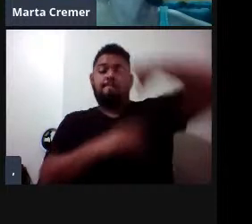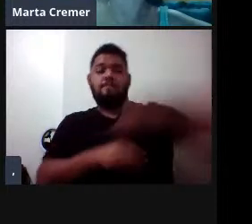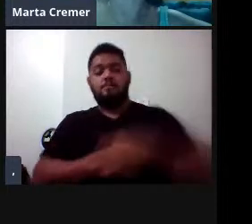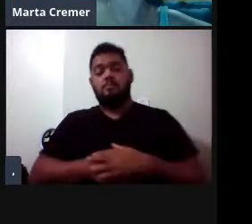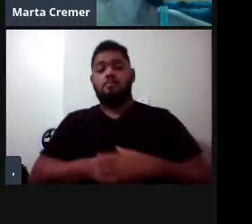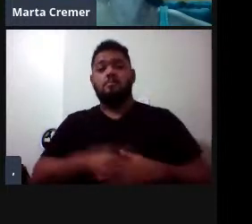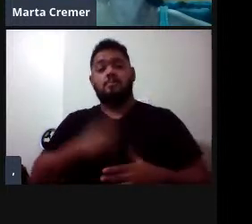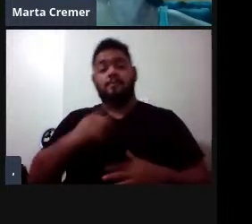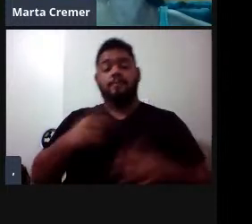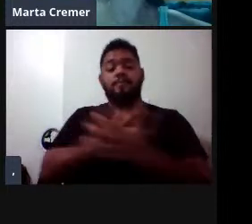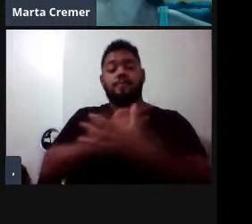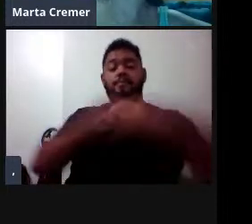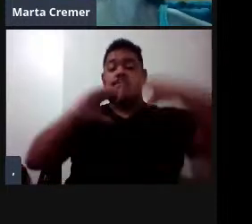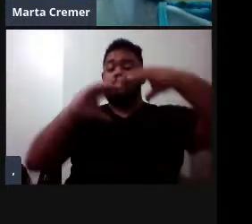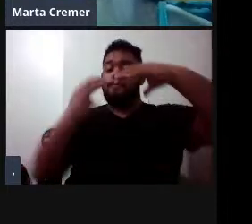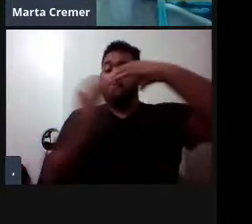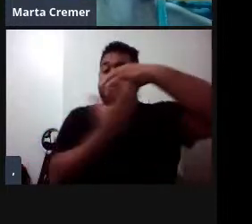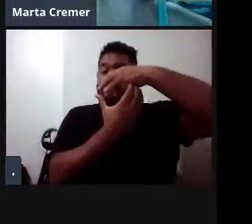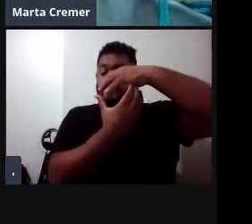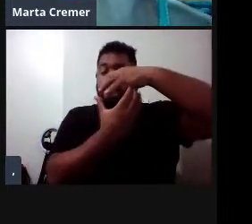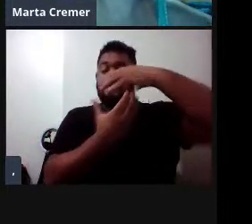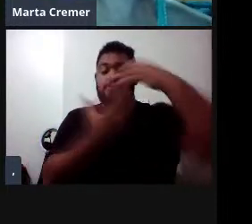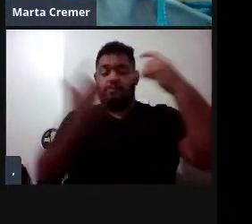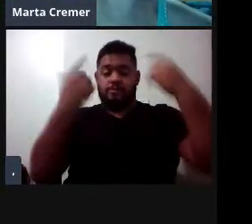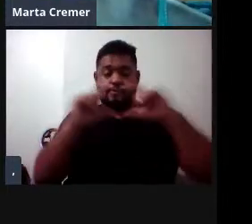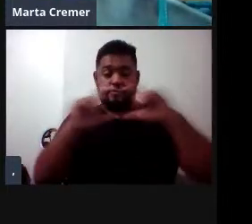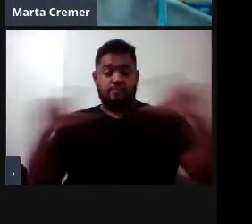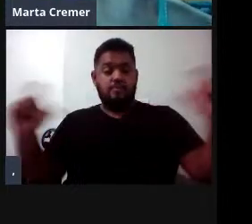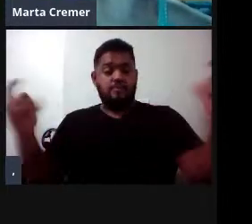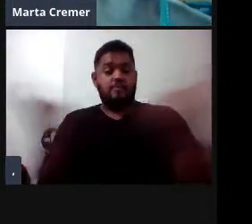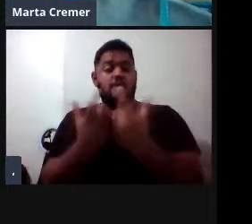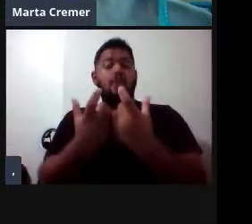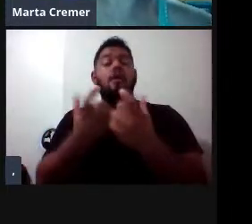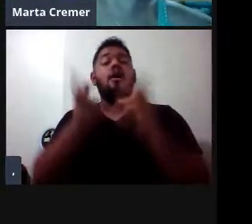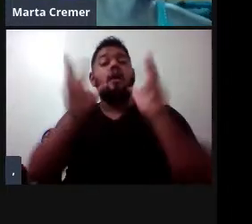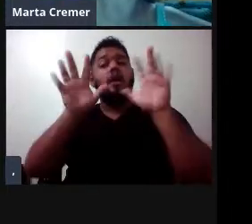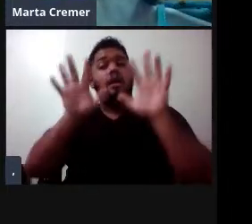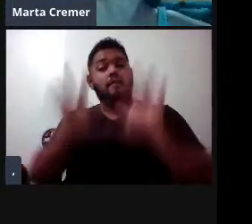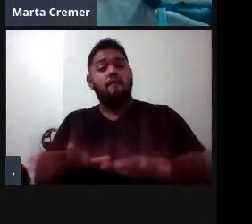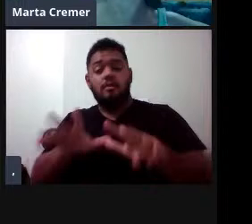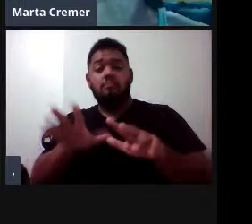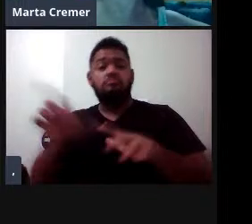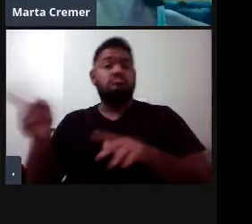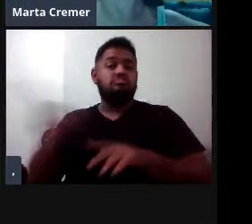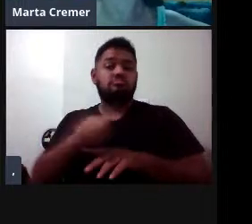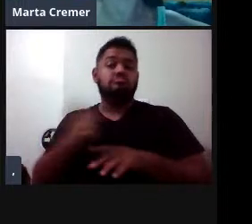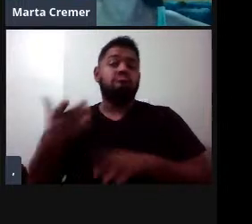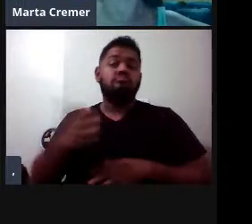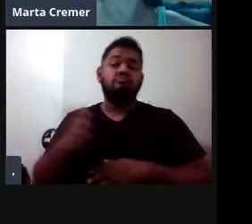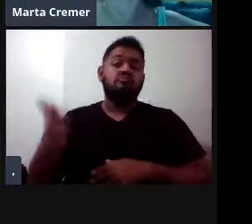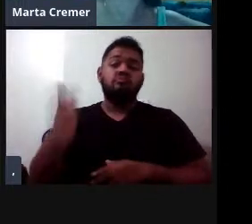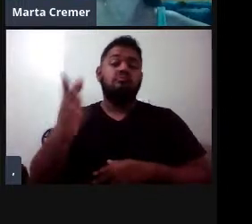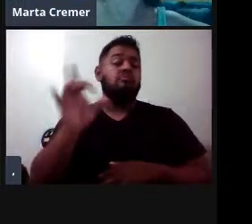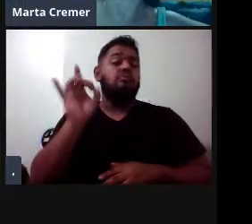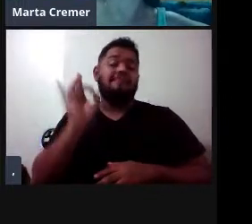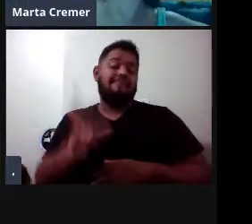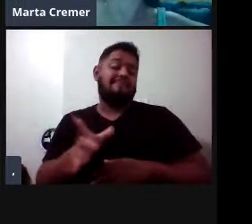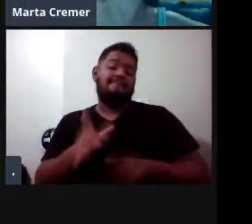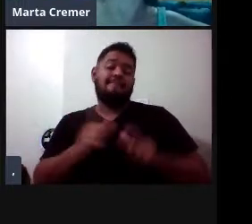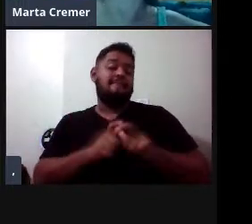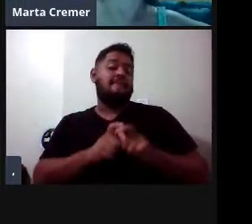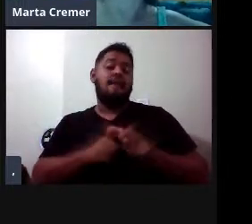né, ocorre em latitudes baixas e permanece nessas latitudes ao longo do ano, que é algo incomum, né,